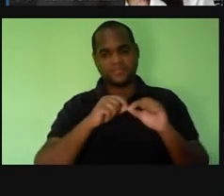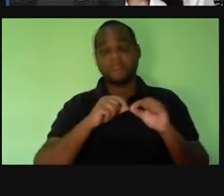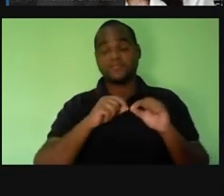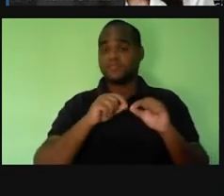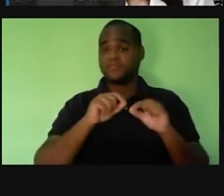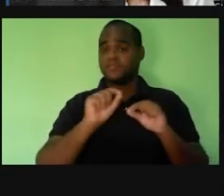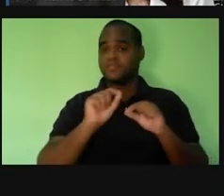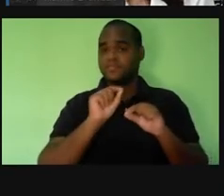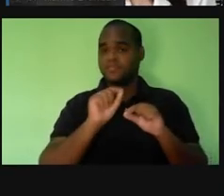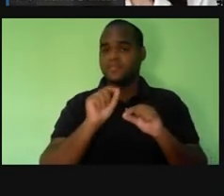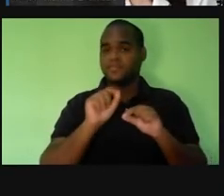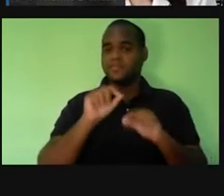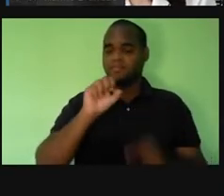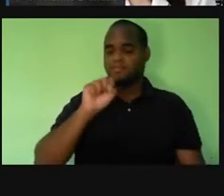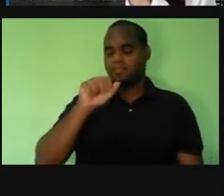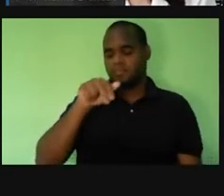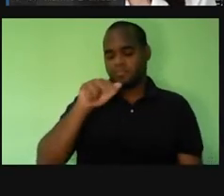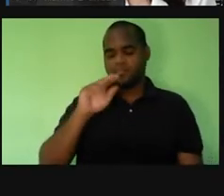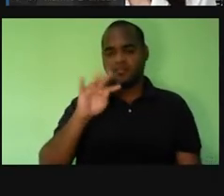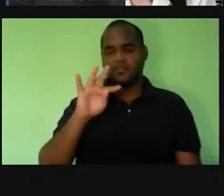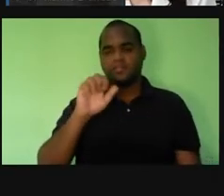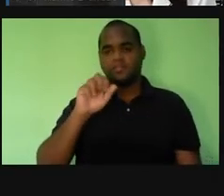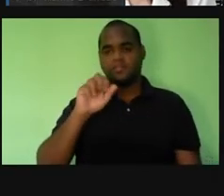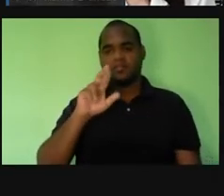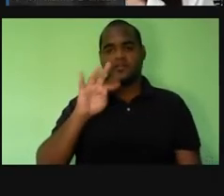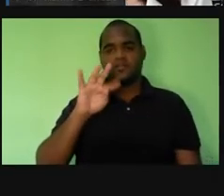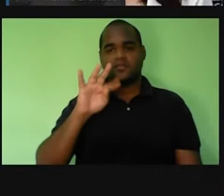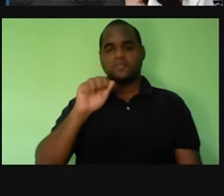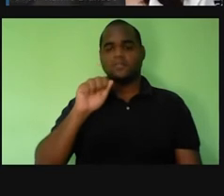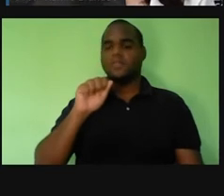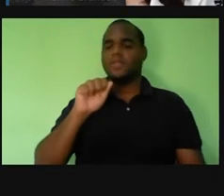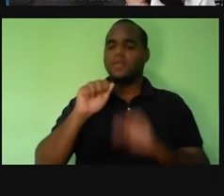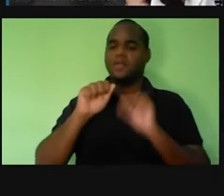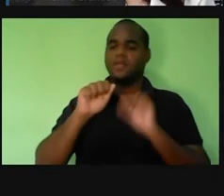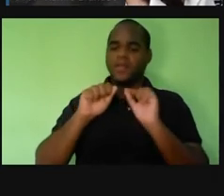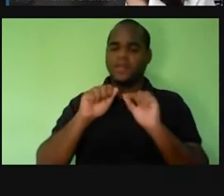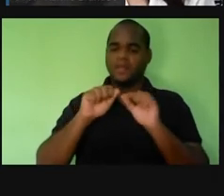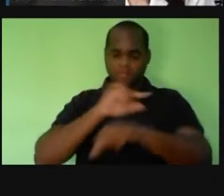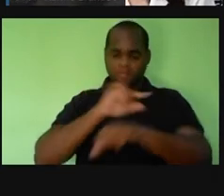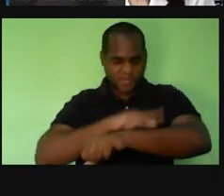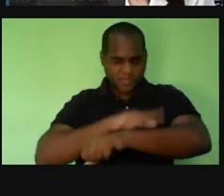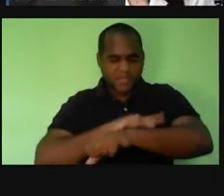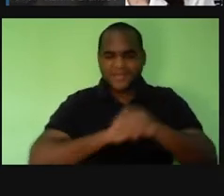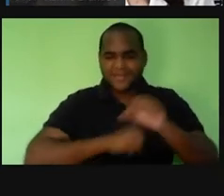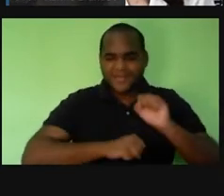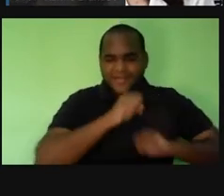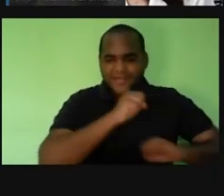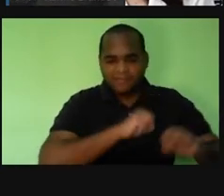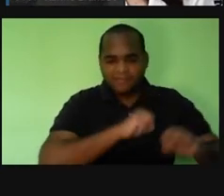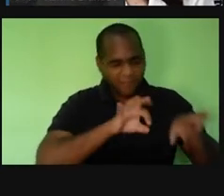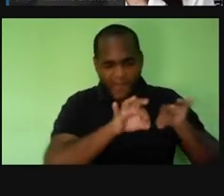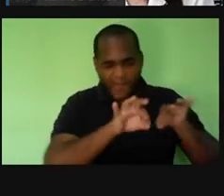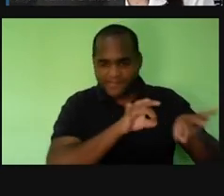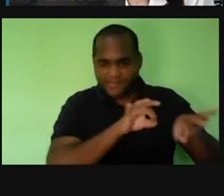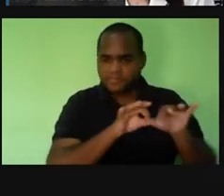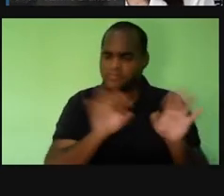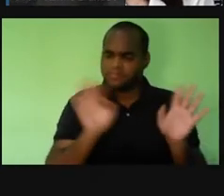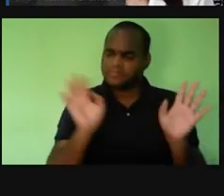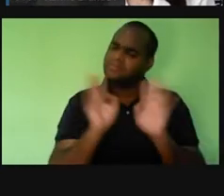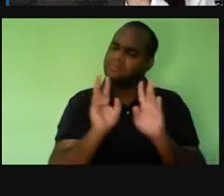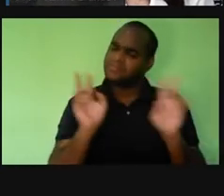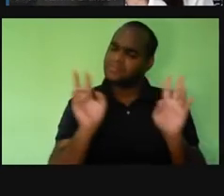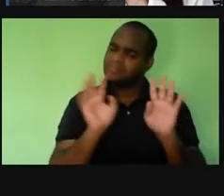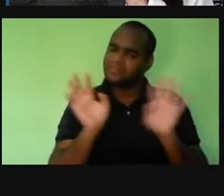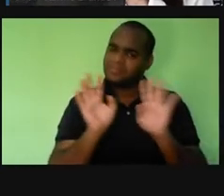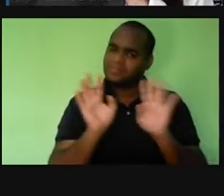ouviu falar em um sanitarista? O que é um sanitarista? Tem a com sanitário, pró? Não necessariamente. Vamos pensar, vamos